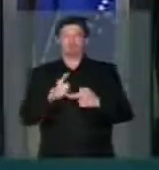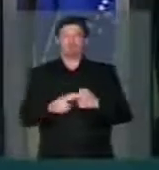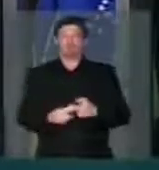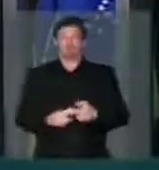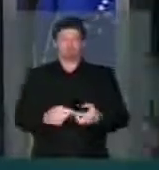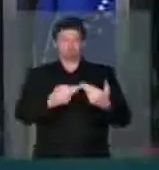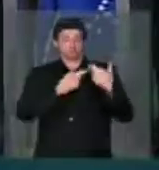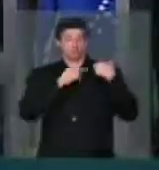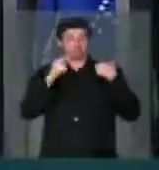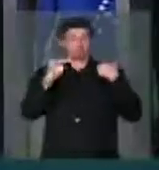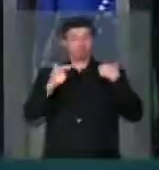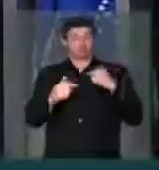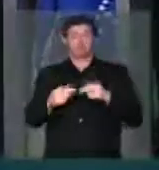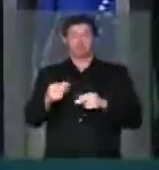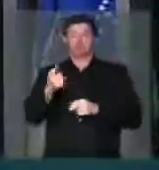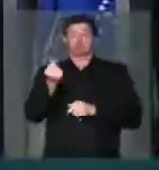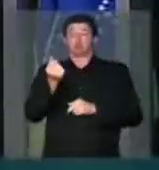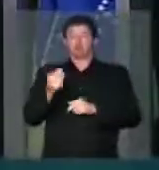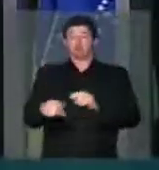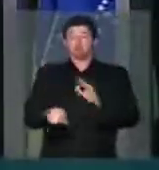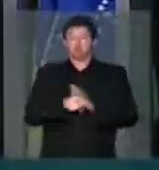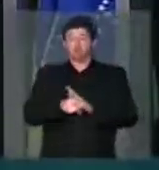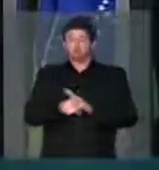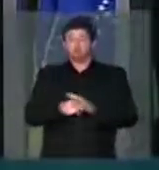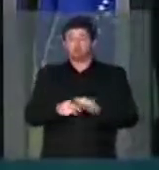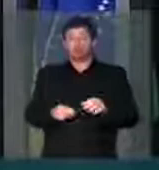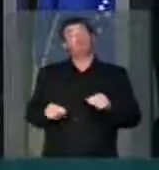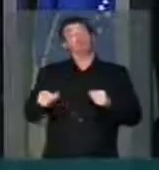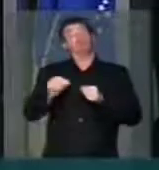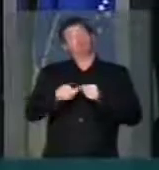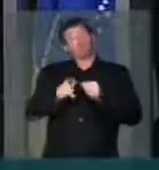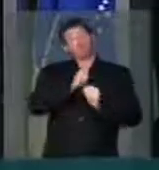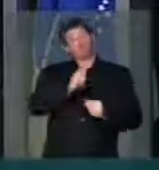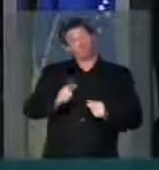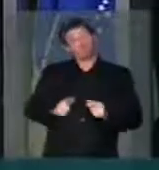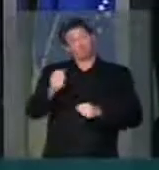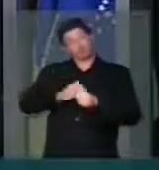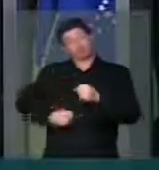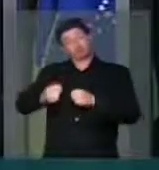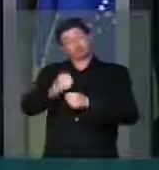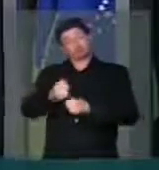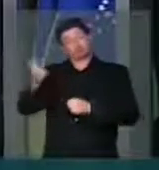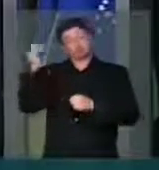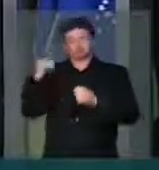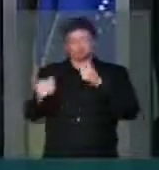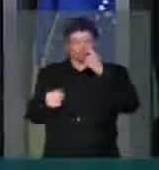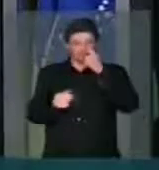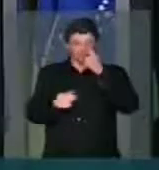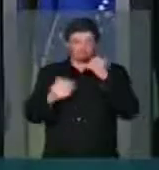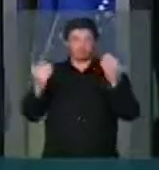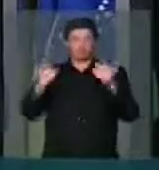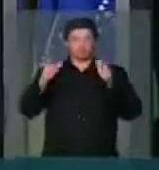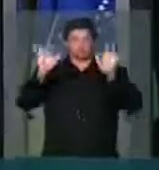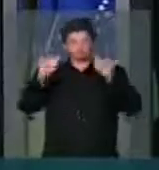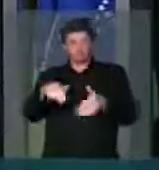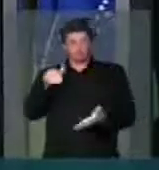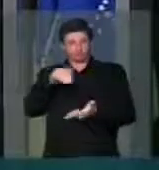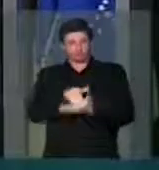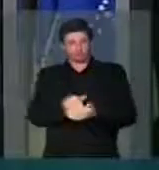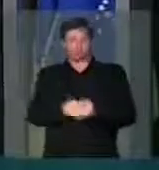irresponsabilidade fiscal produzida e praticada pelo governo no ano passado. Finalmente, senhor presidente,